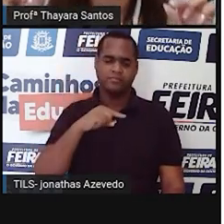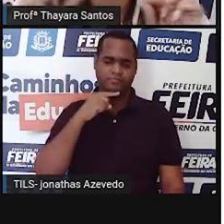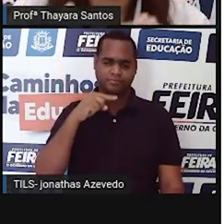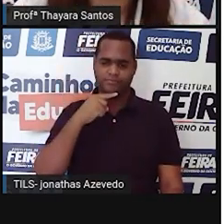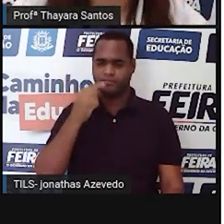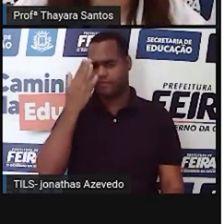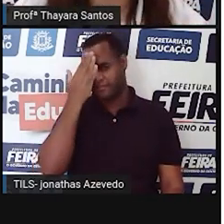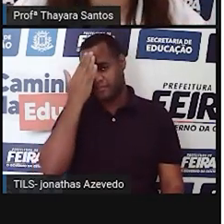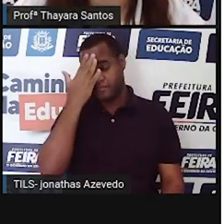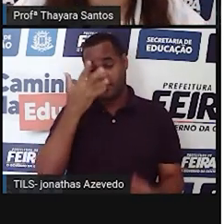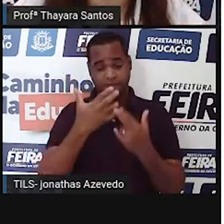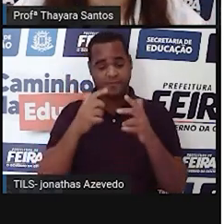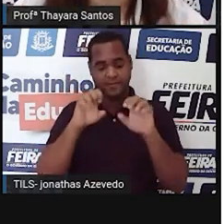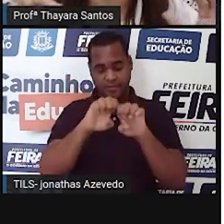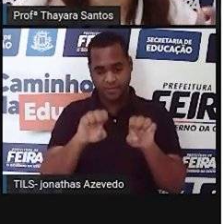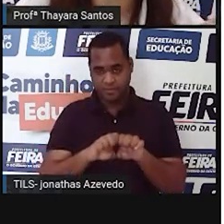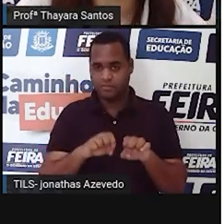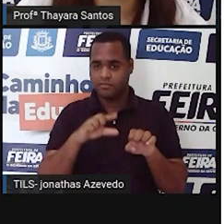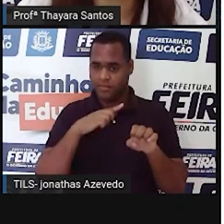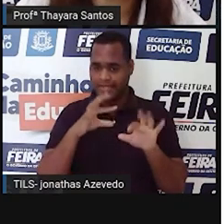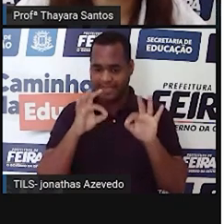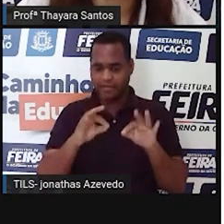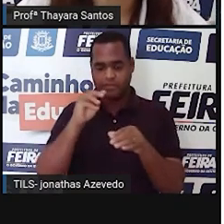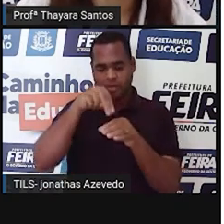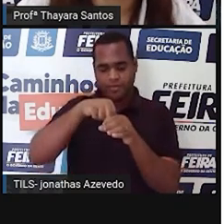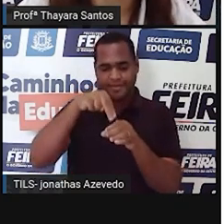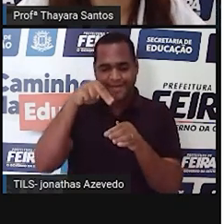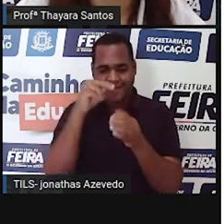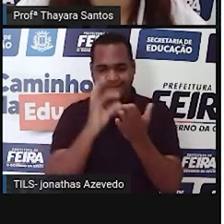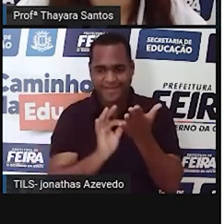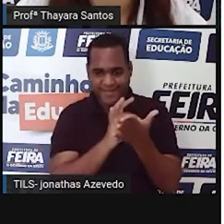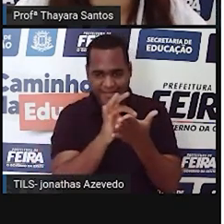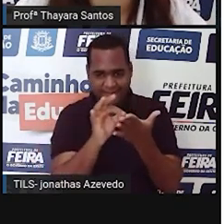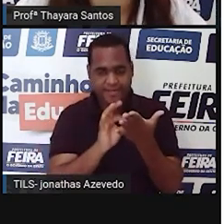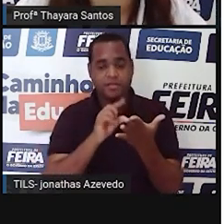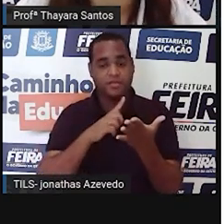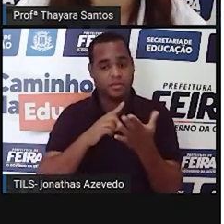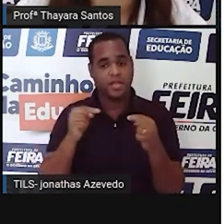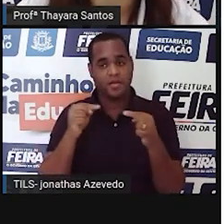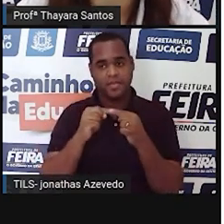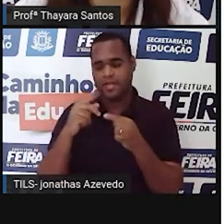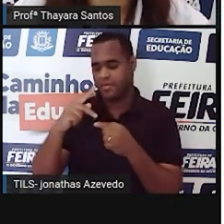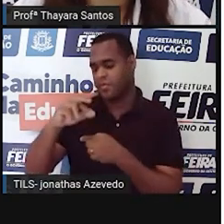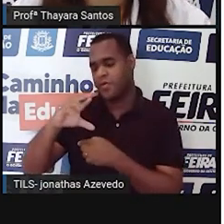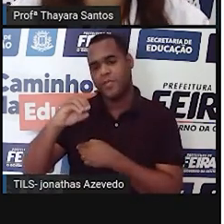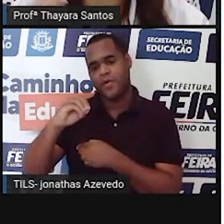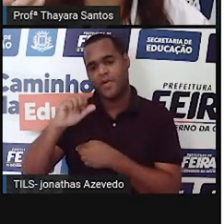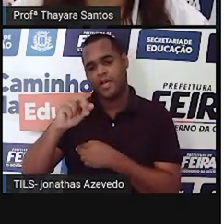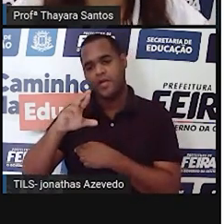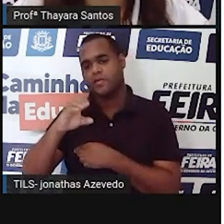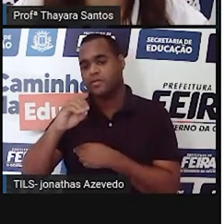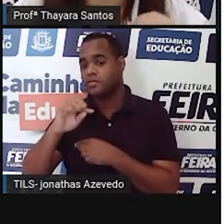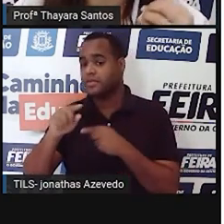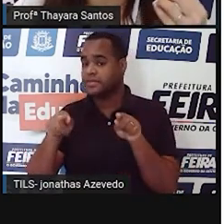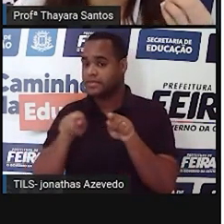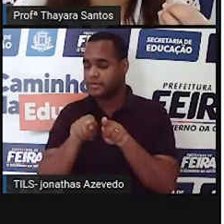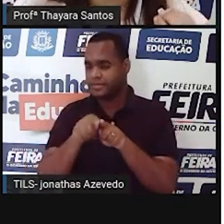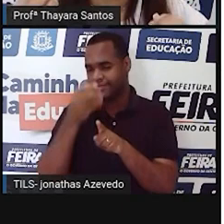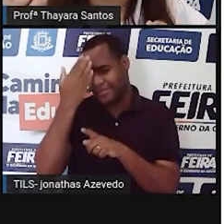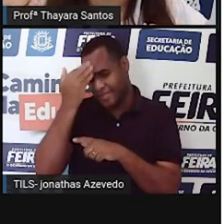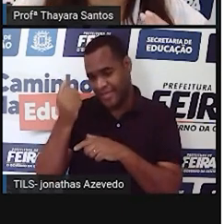Sabia que tinha uma estrutura lá dentro do núcleo das células, no caso das células procarióticas. Sabia que